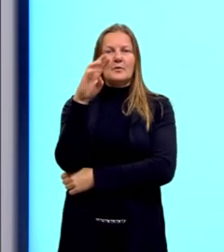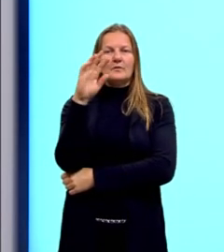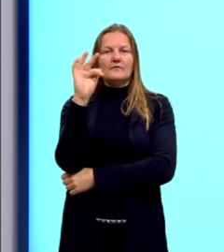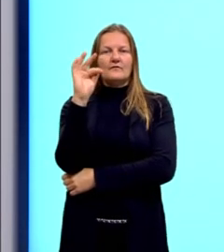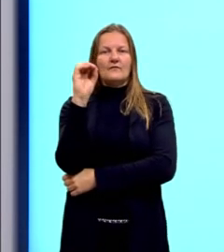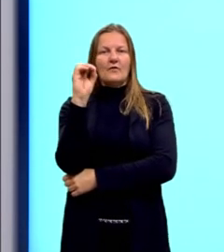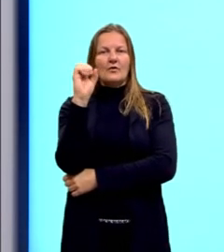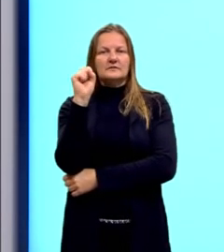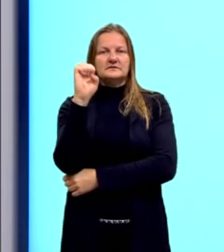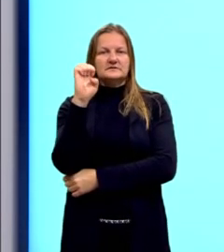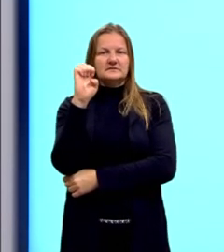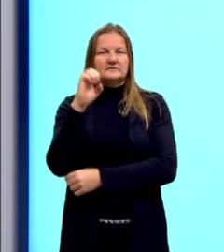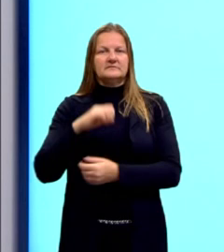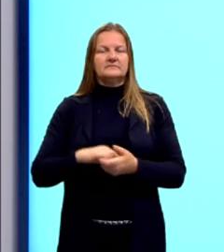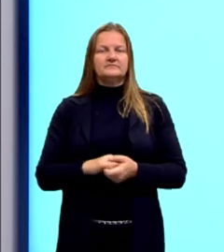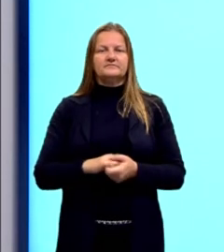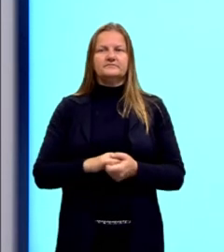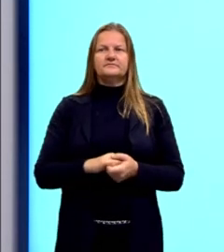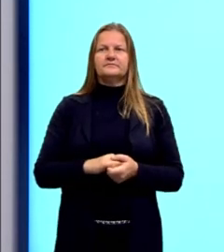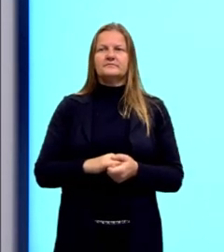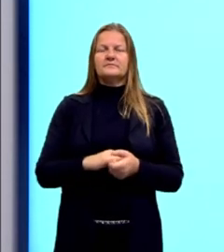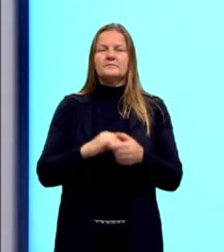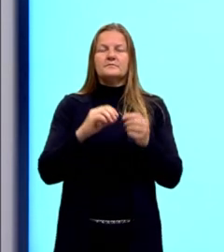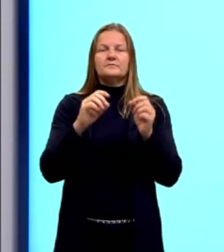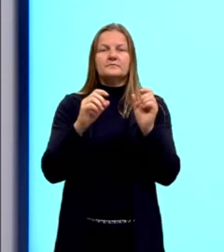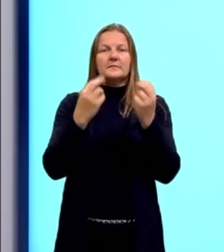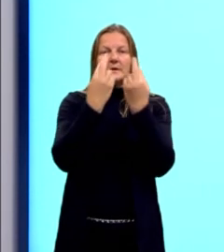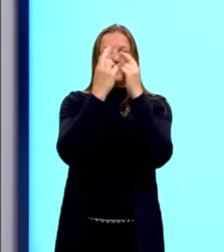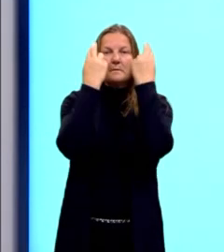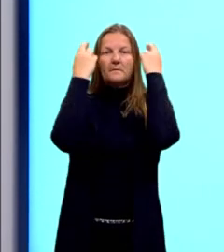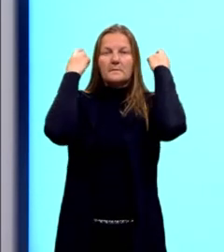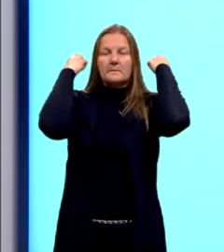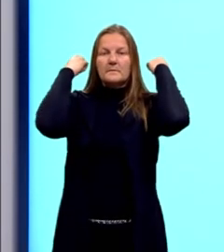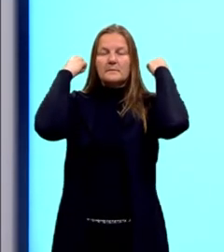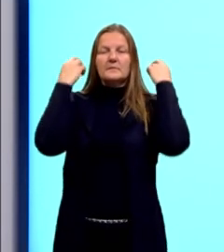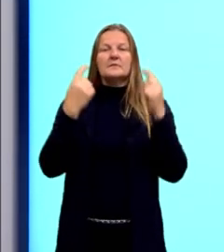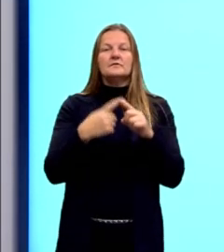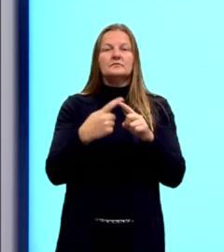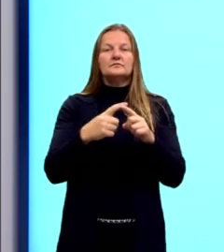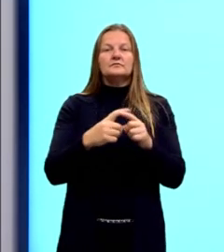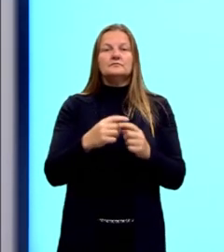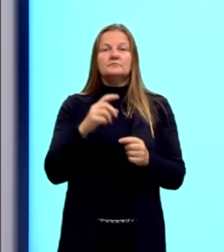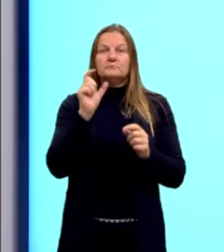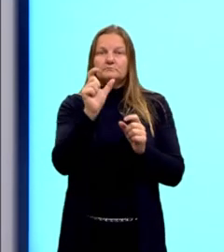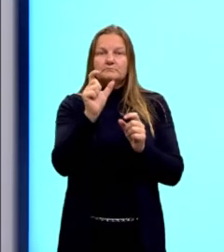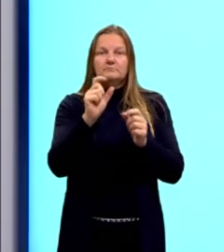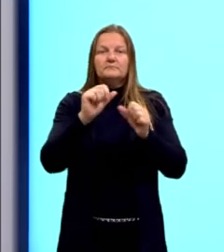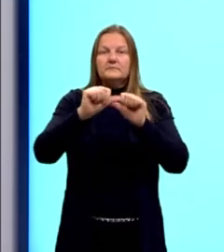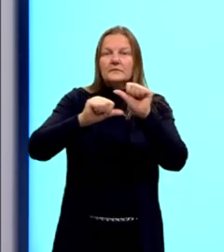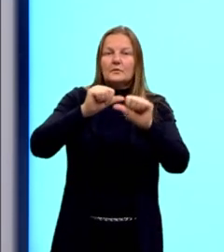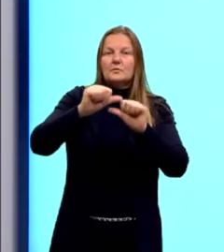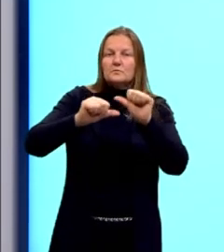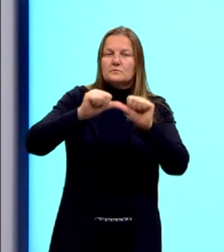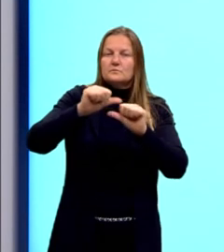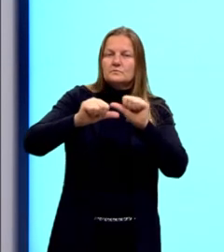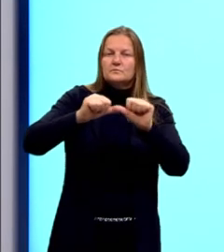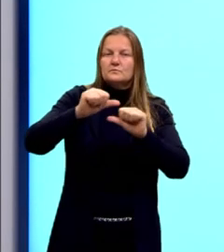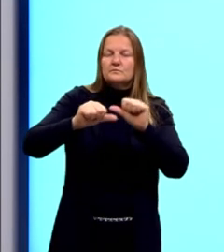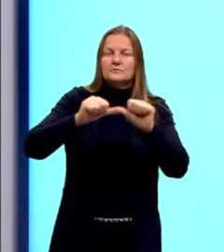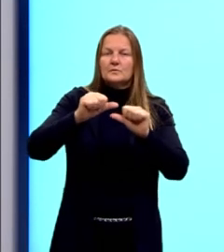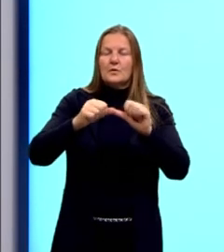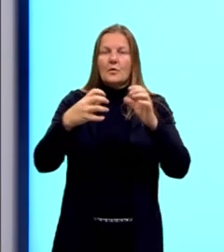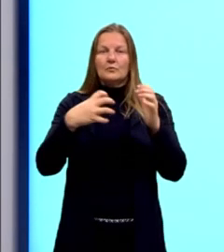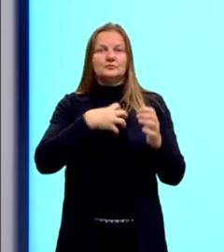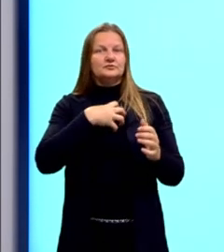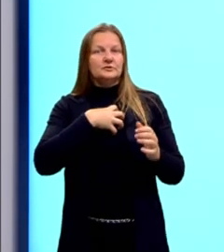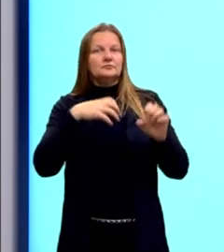Metamorfose ou alomorfia, do grego metamorfoses, é uma mudança na forma